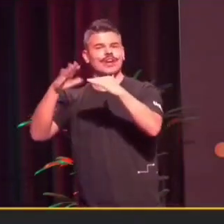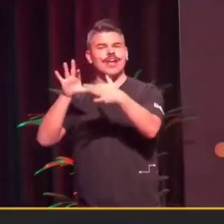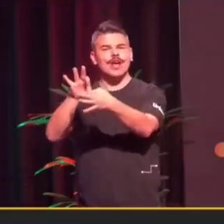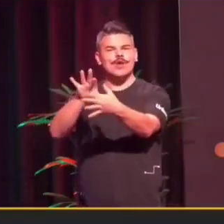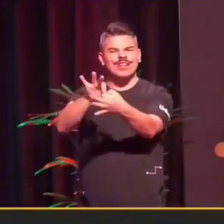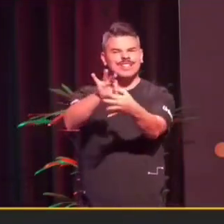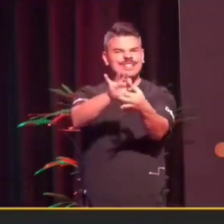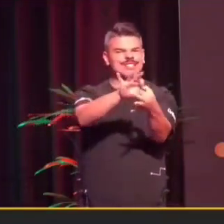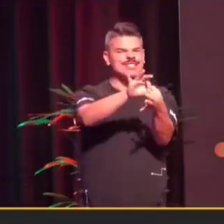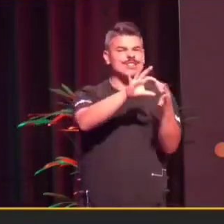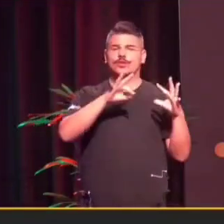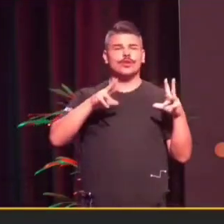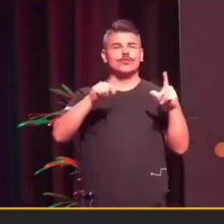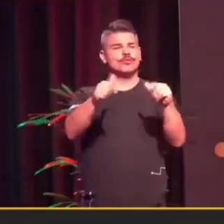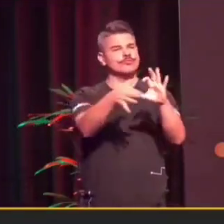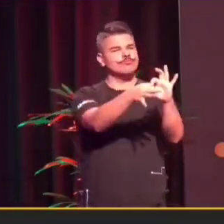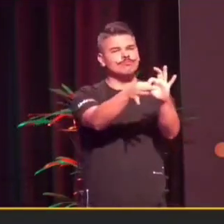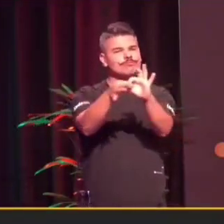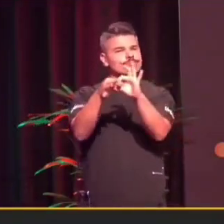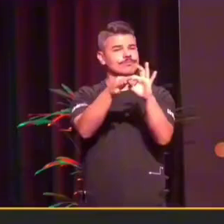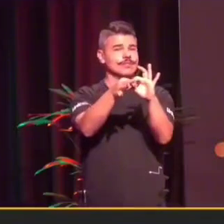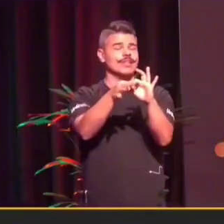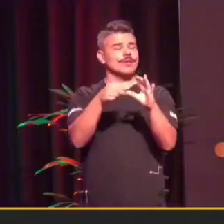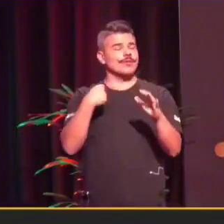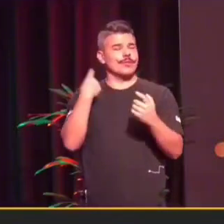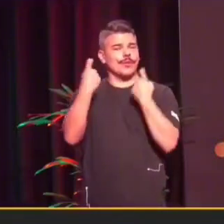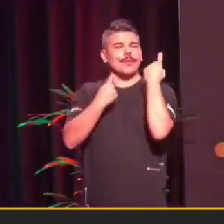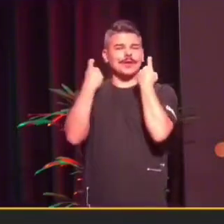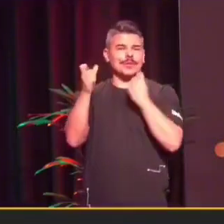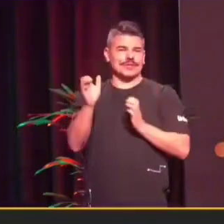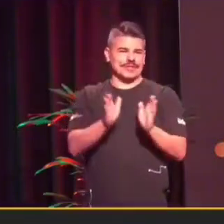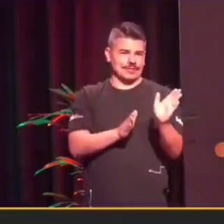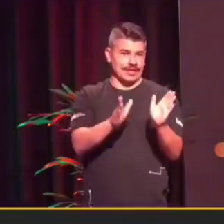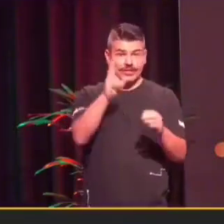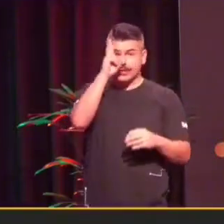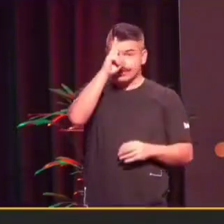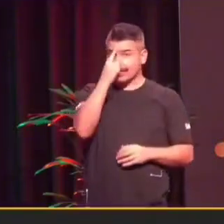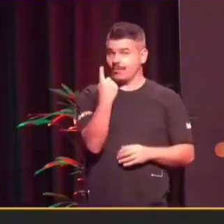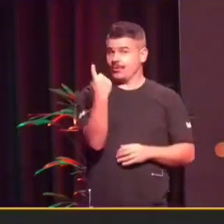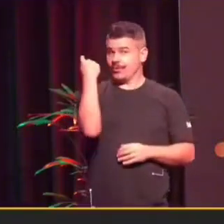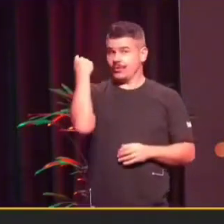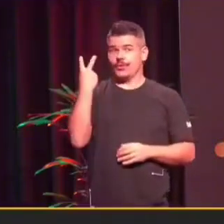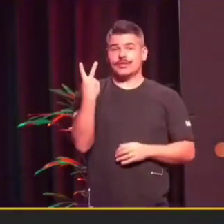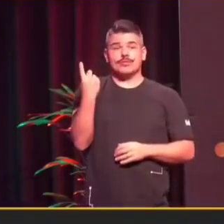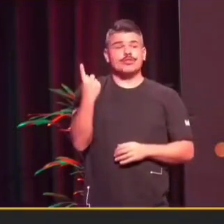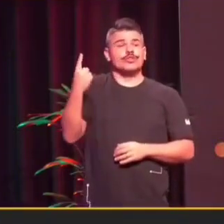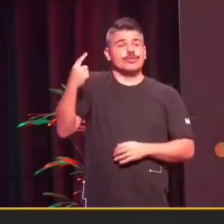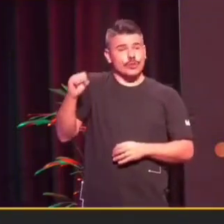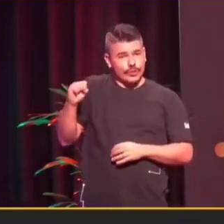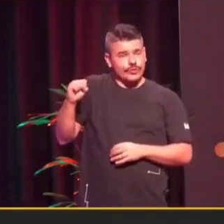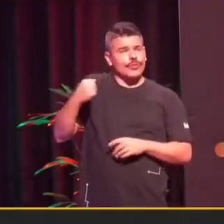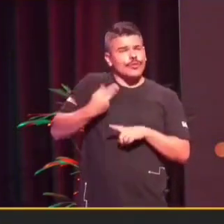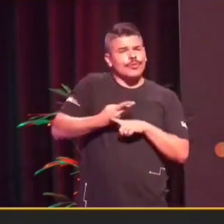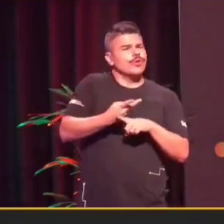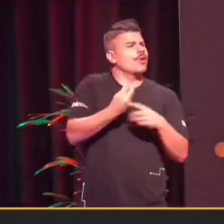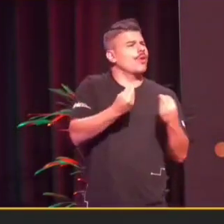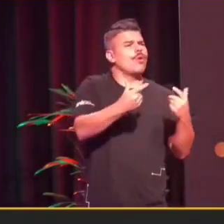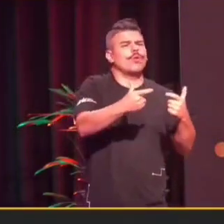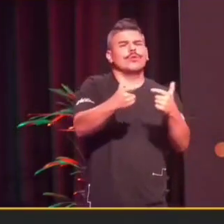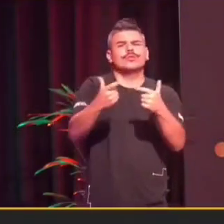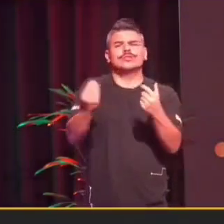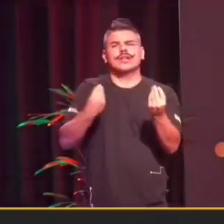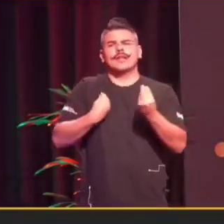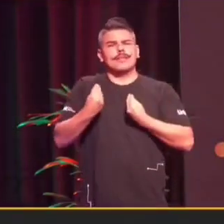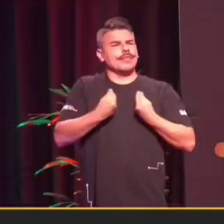preocupa com acessibilidade. Eu me lembro, em 2018, a gente buscando iniciativas para promover acessibilidade